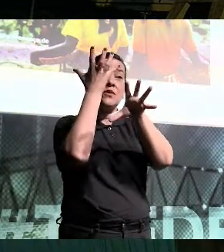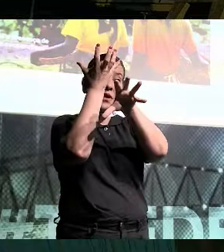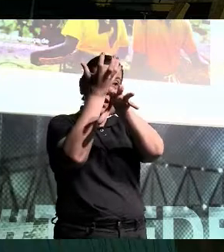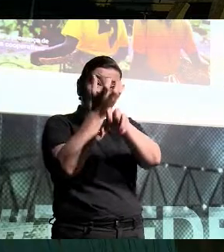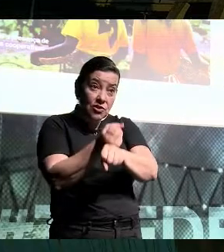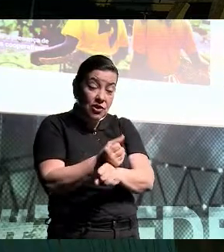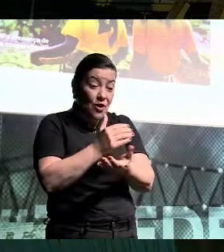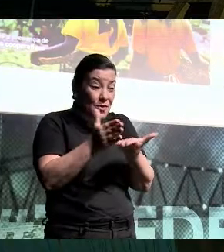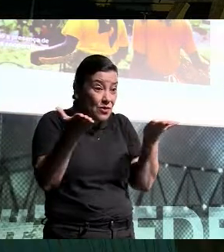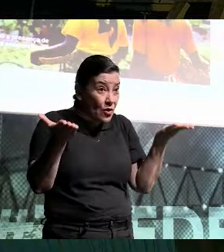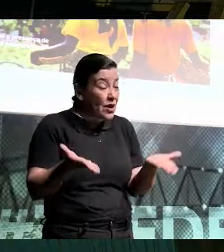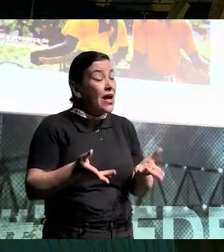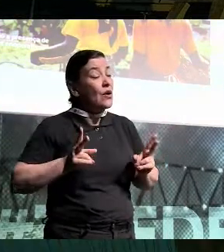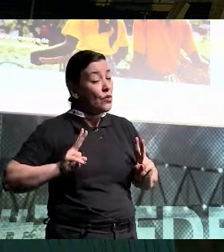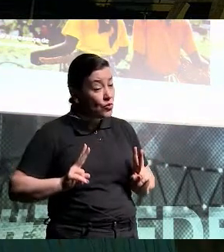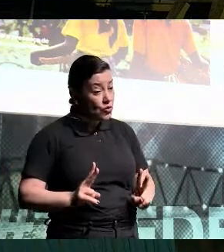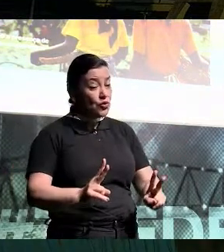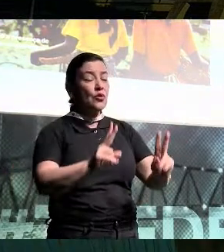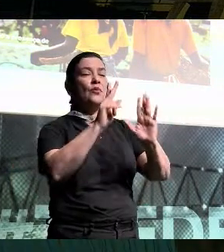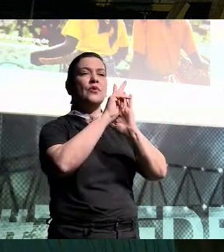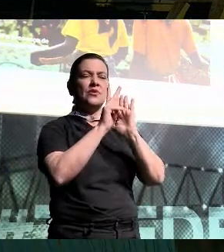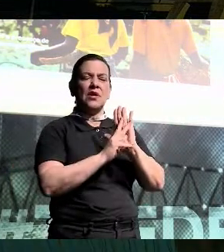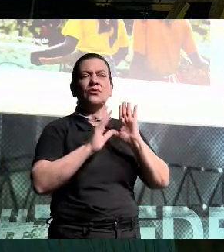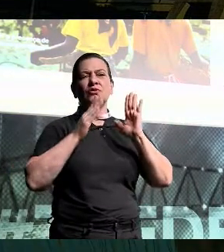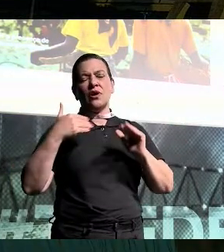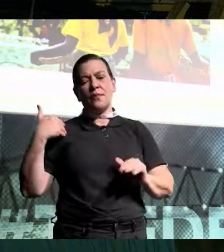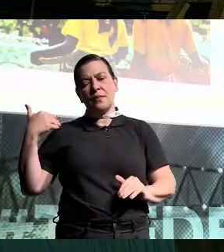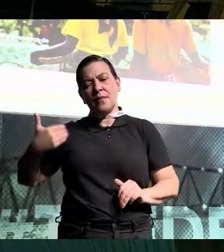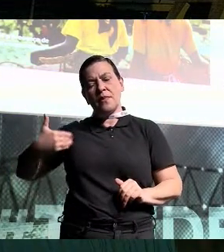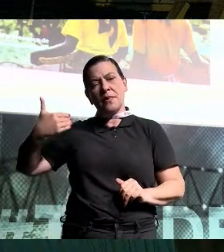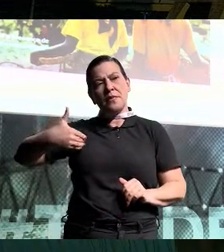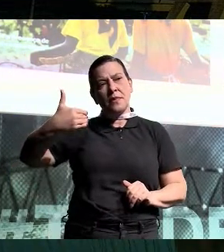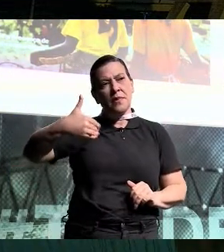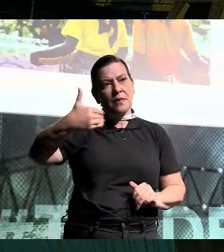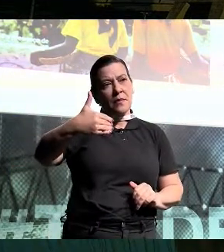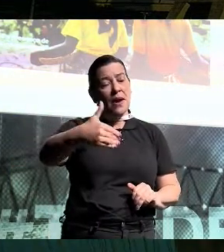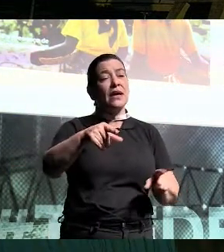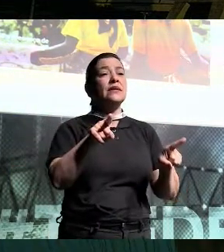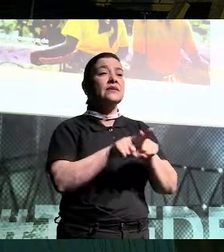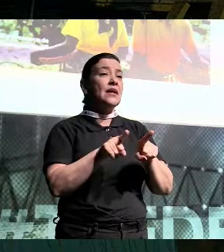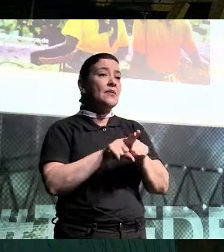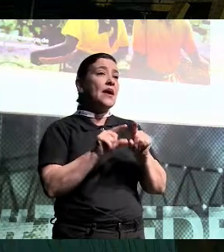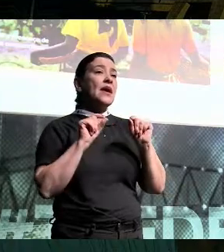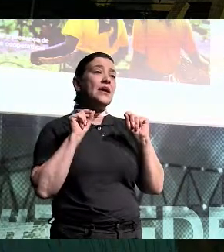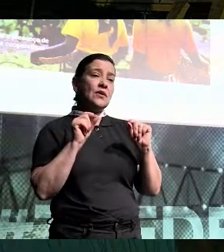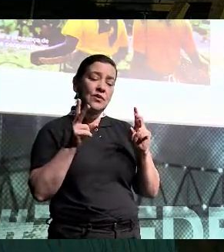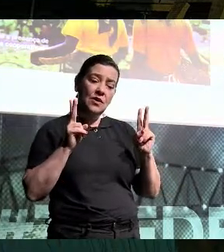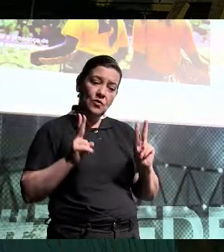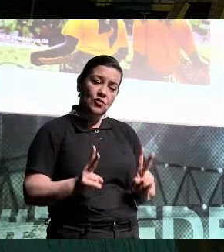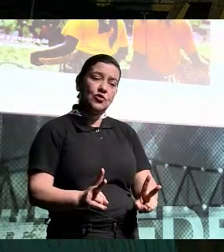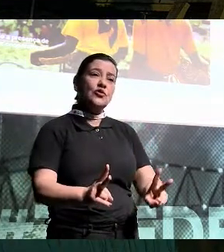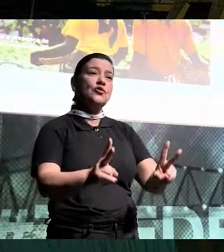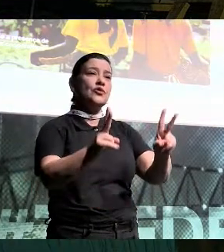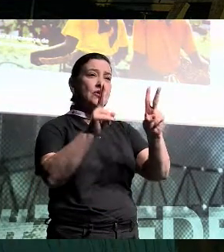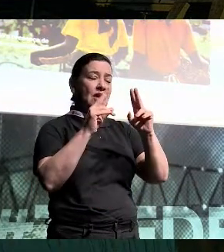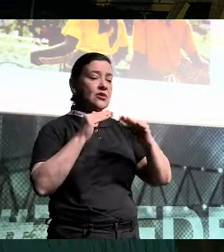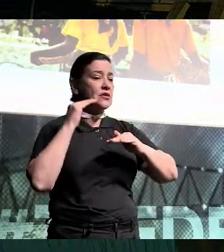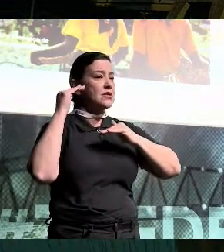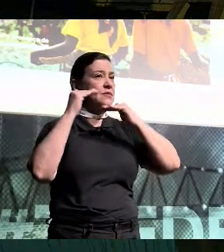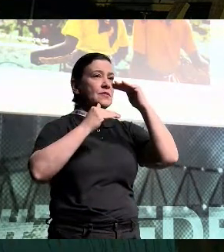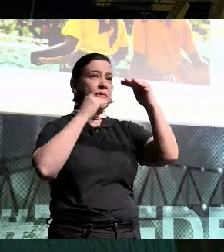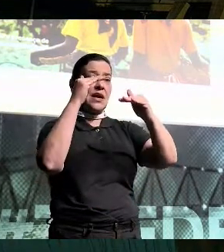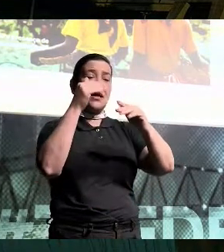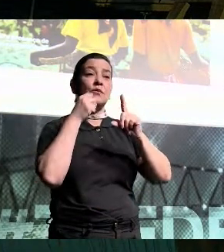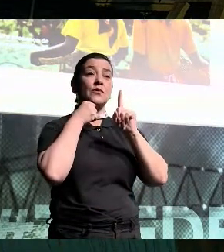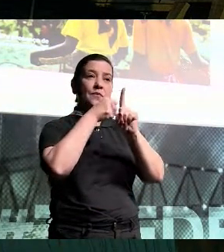agora. Ele continua de um projeto que já vinha acontecendo e ele faz parte da trajetória de continuidade e de escalabilidade do